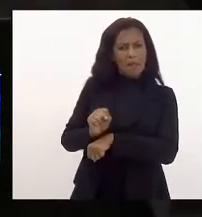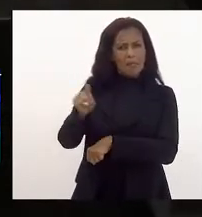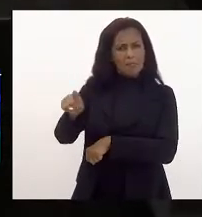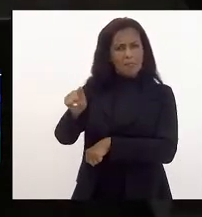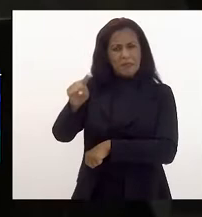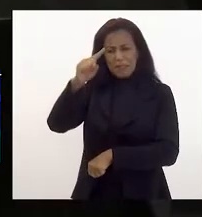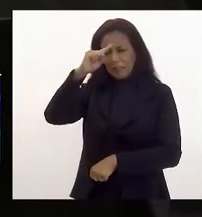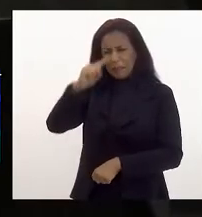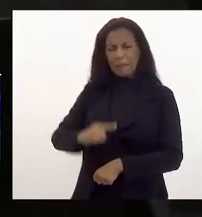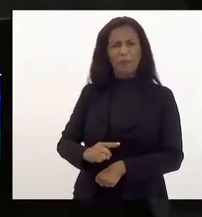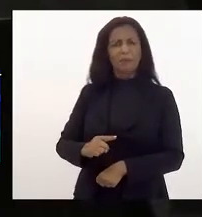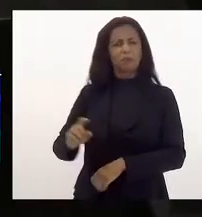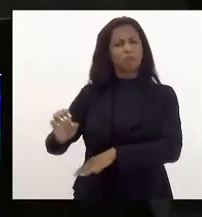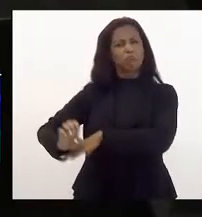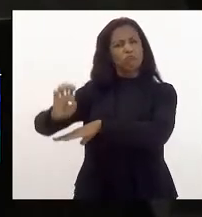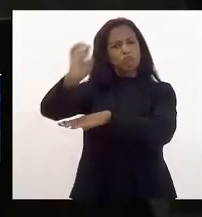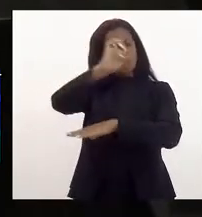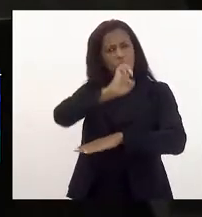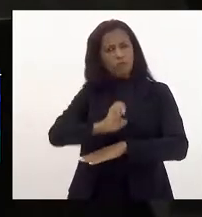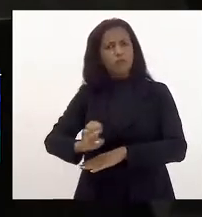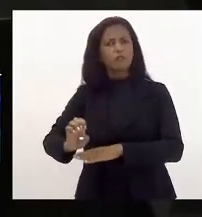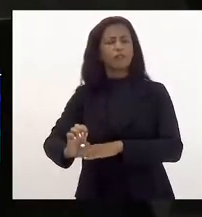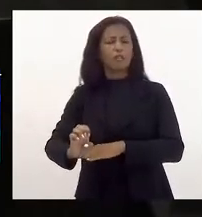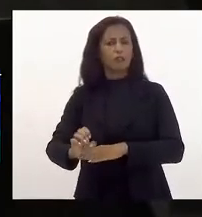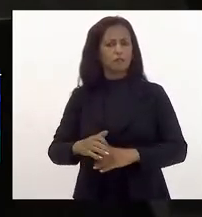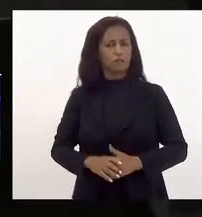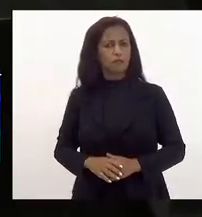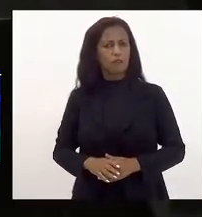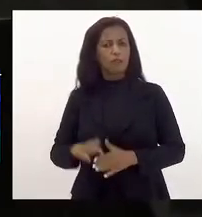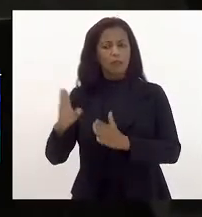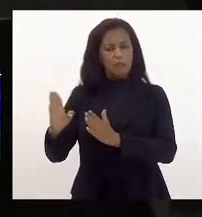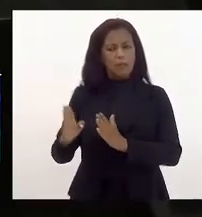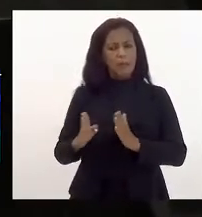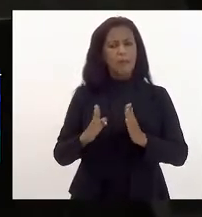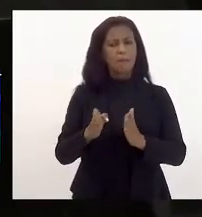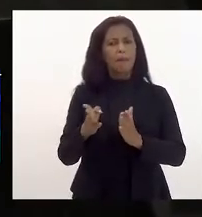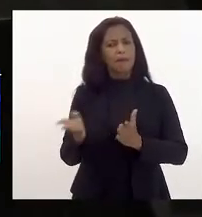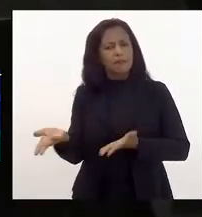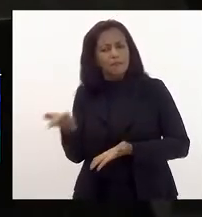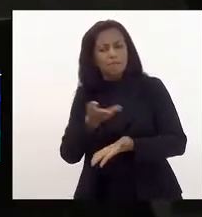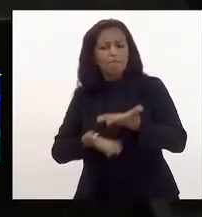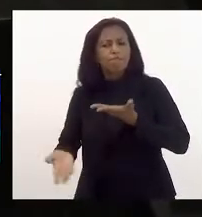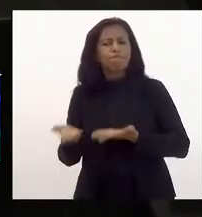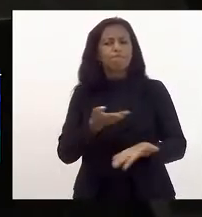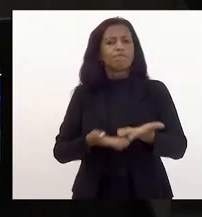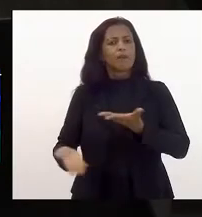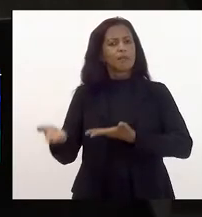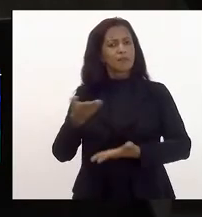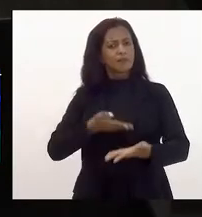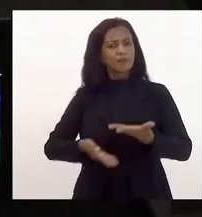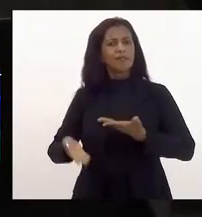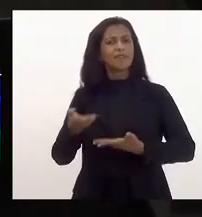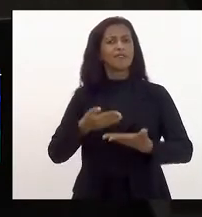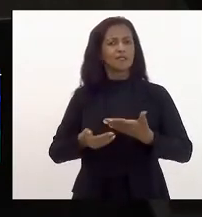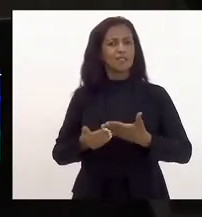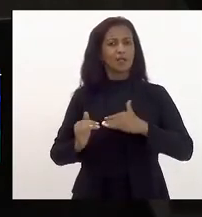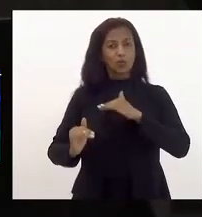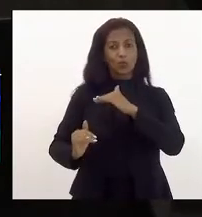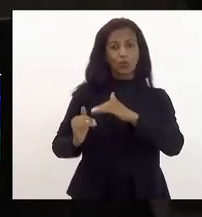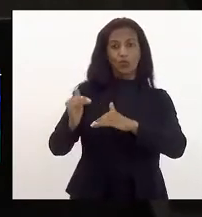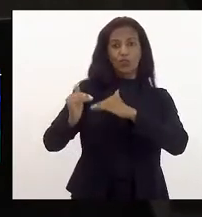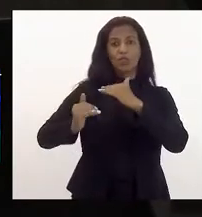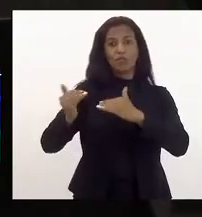estados deixe de ser o carrasco dos estados e passe a ser parceira do desenvolvimento dos entes subnacionais